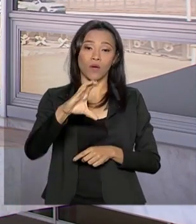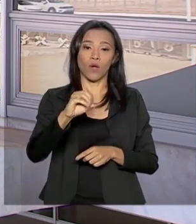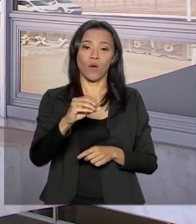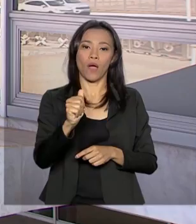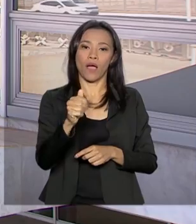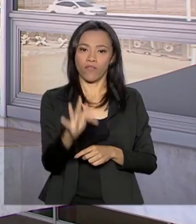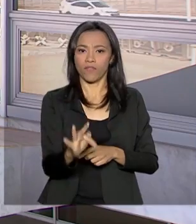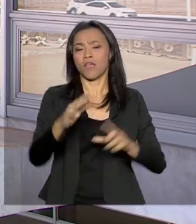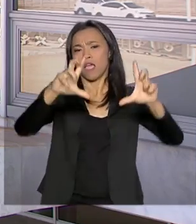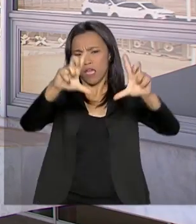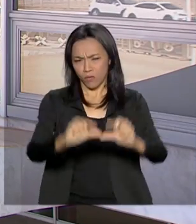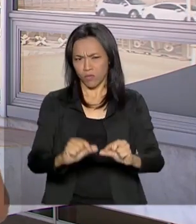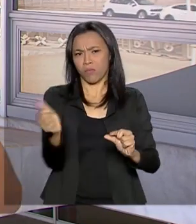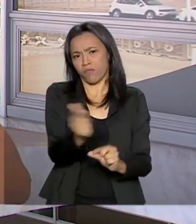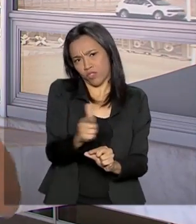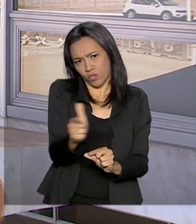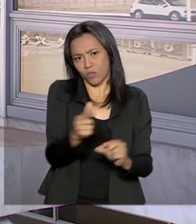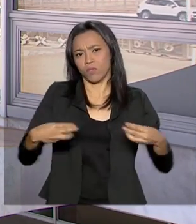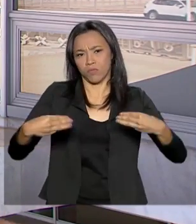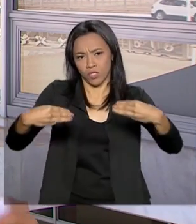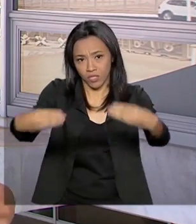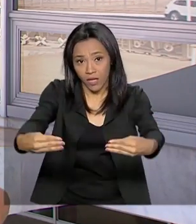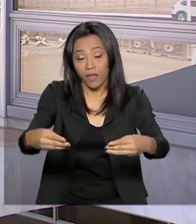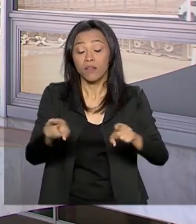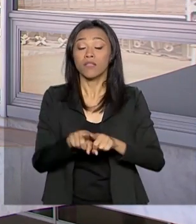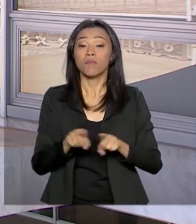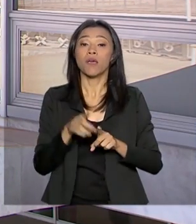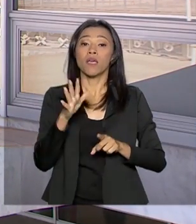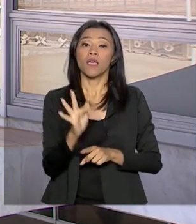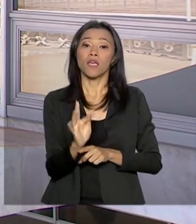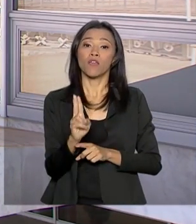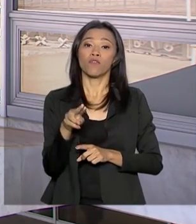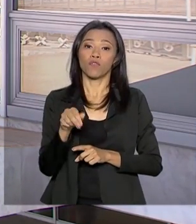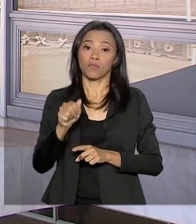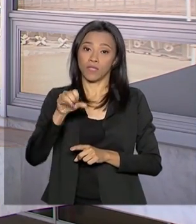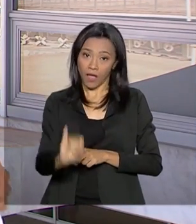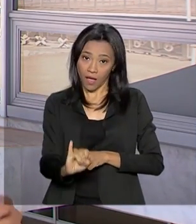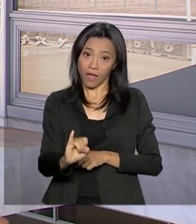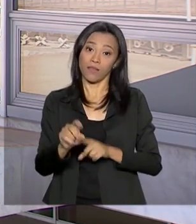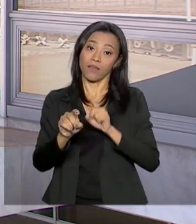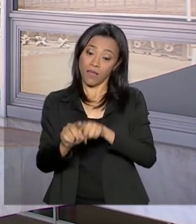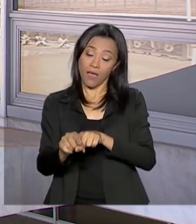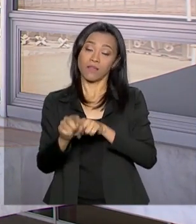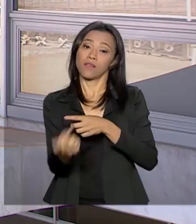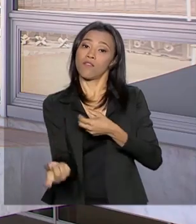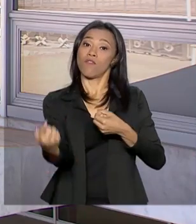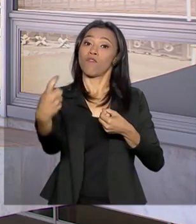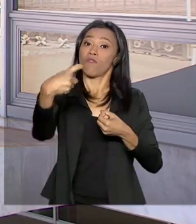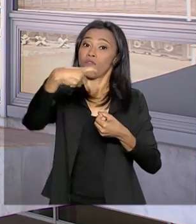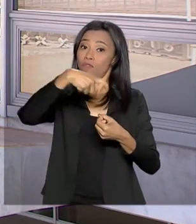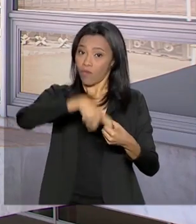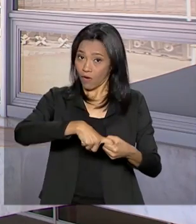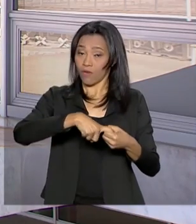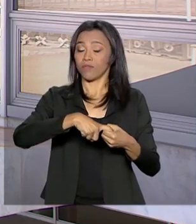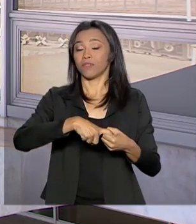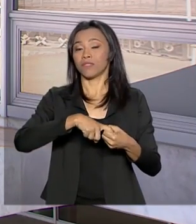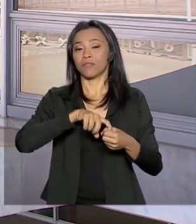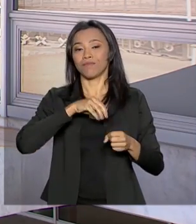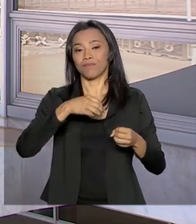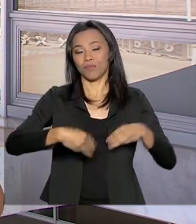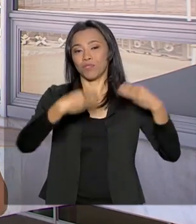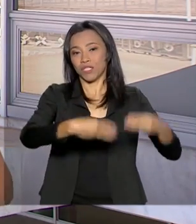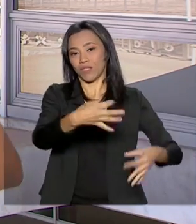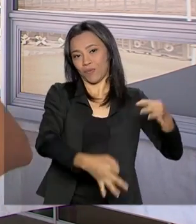4 passas com status ministerial e também FUNAI e demarcação de terras indígenas que voltam, então, para a alçada do Ministério